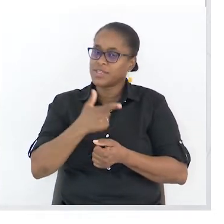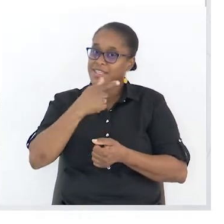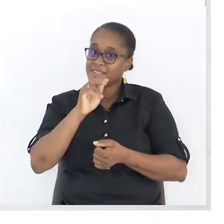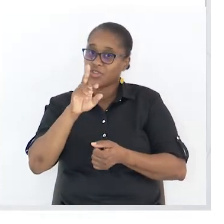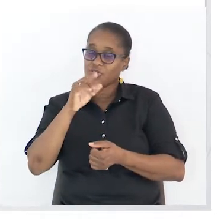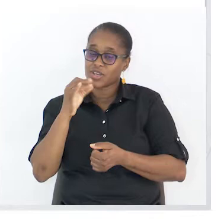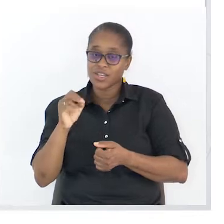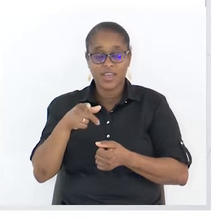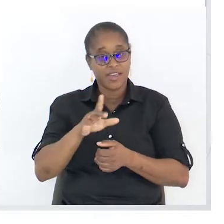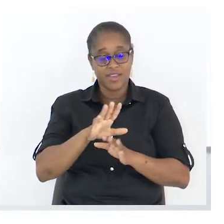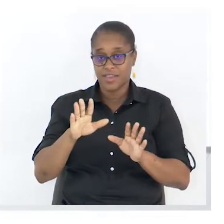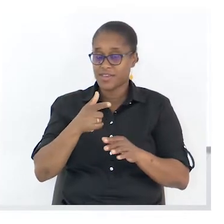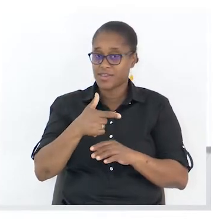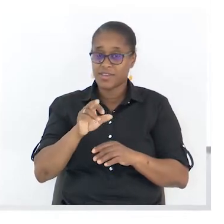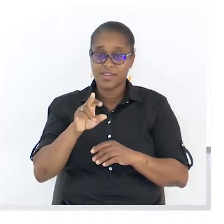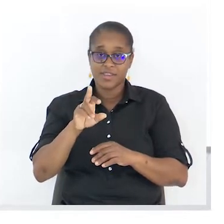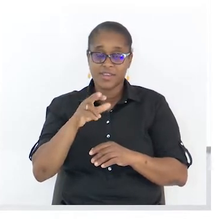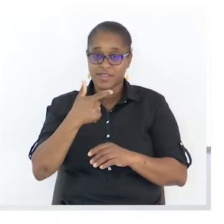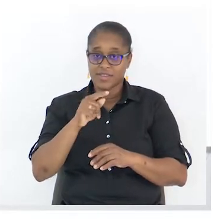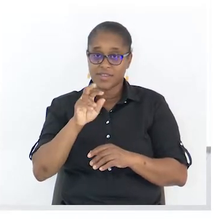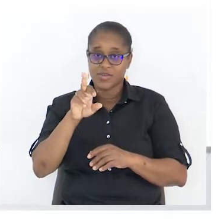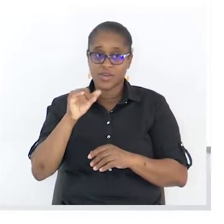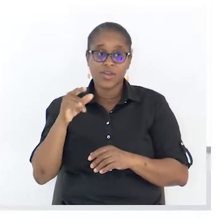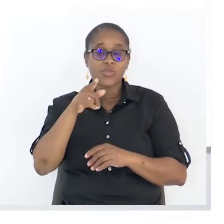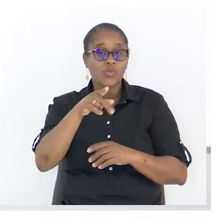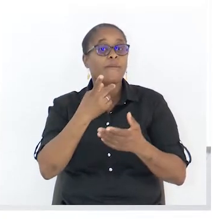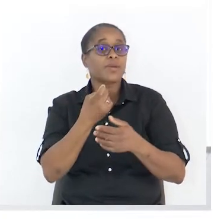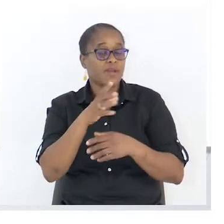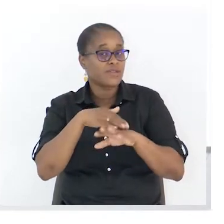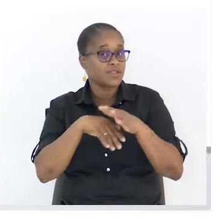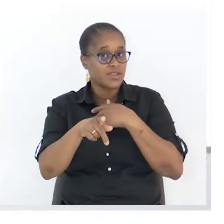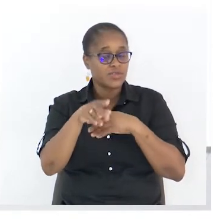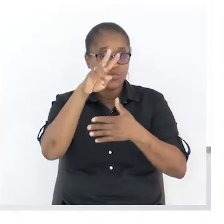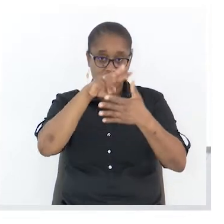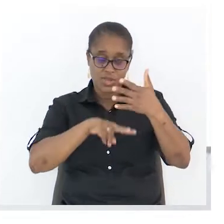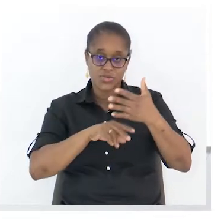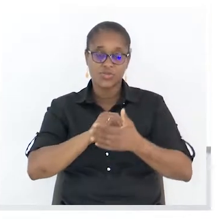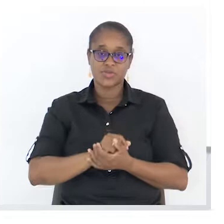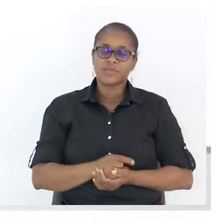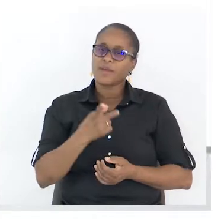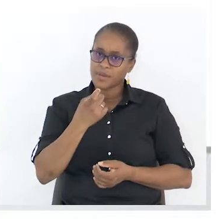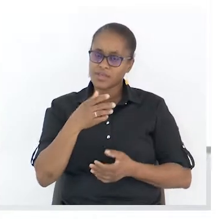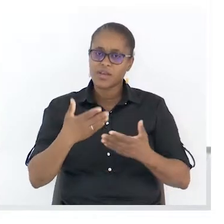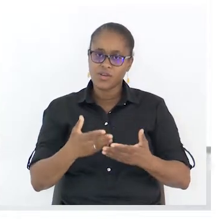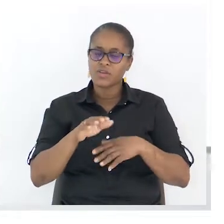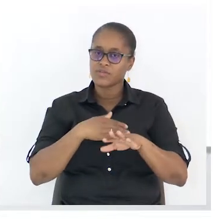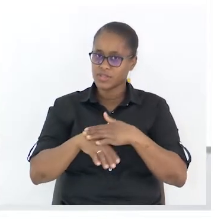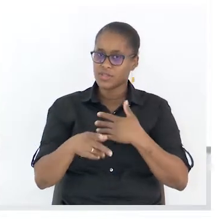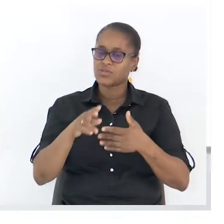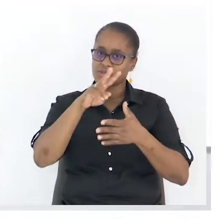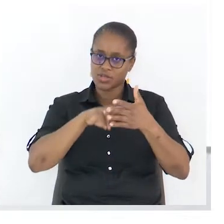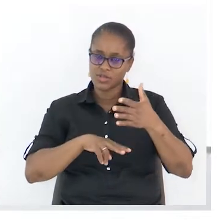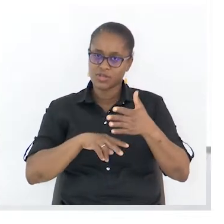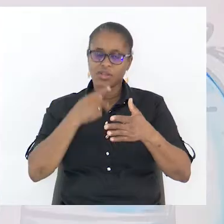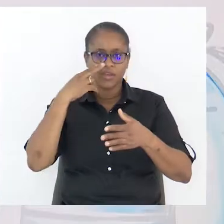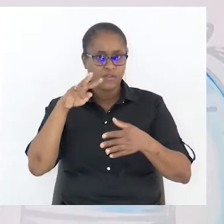no texto. Precisas agora fazer isso no texto. Repara que tu tens. Ok? Na parte interdutória,